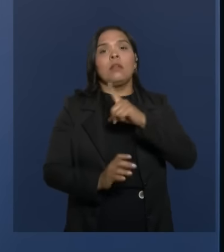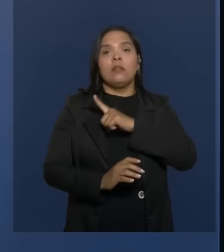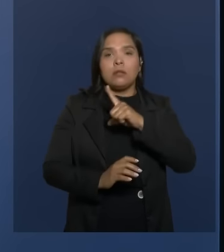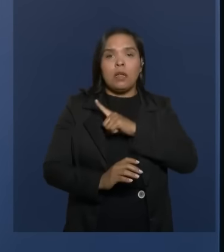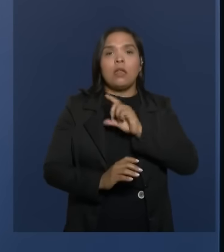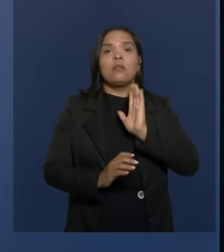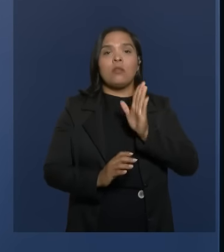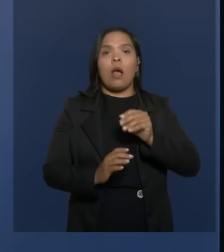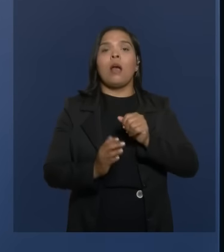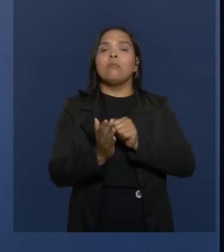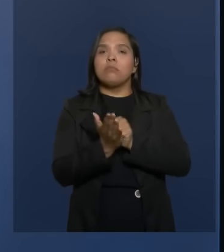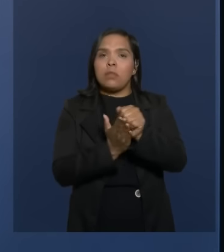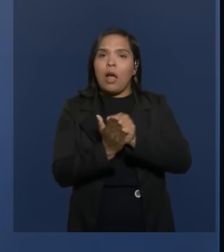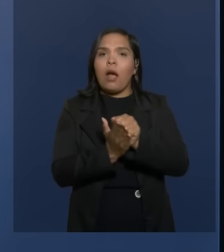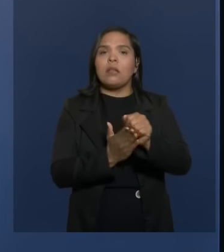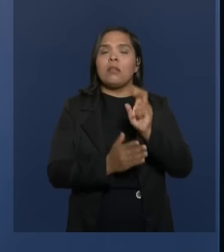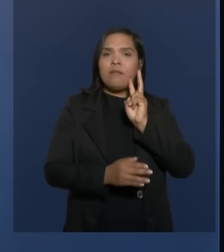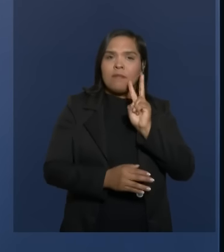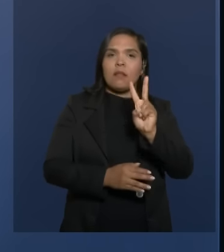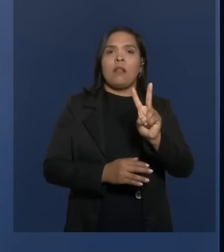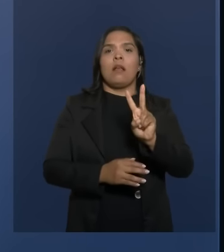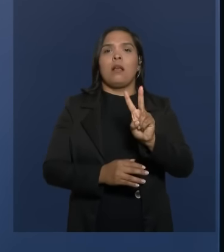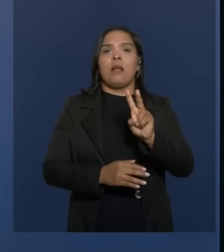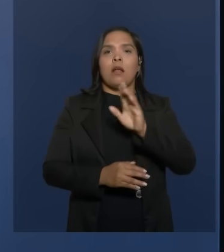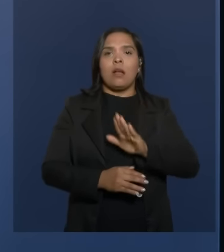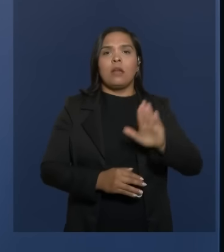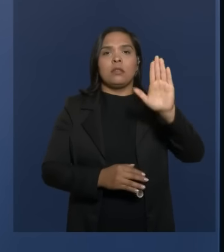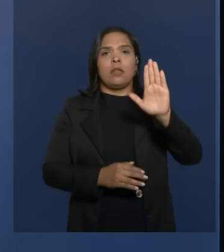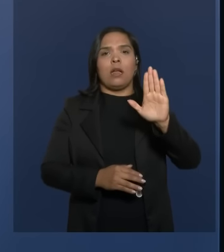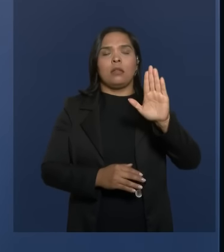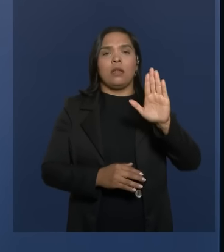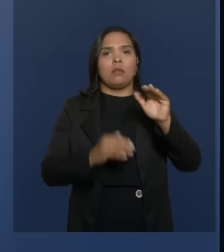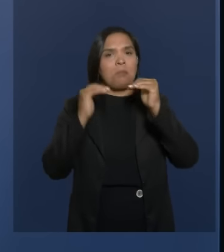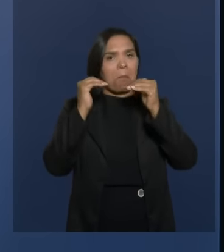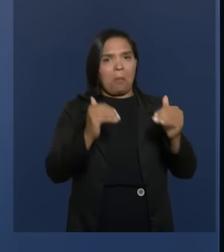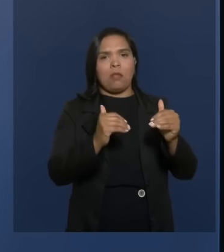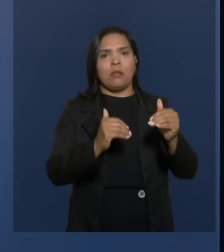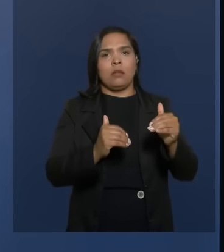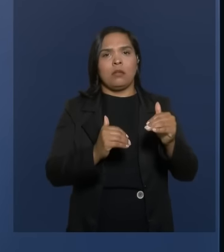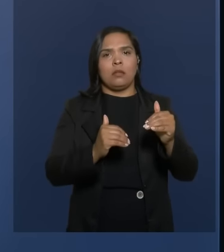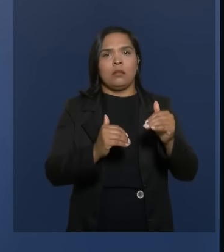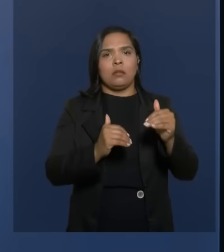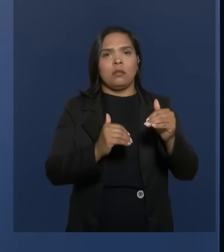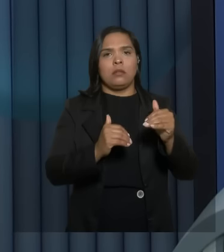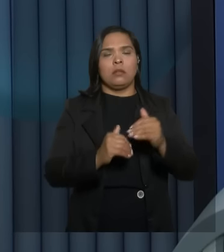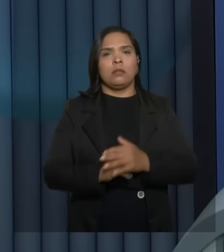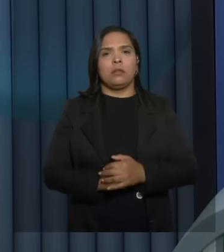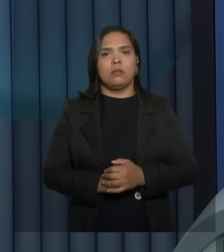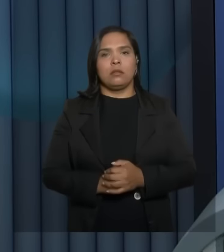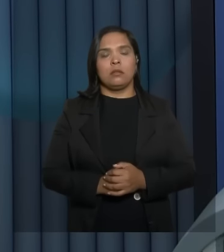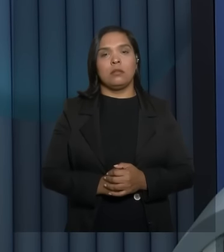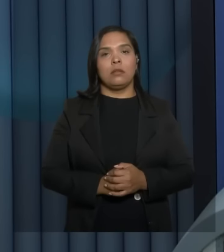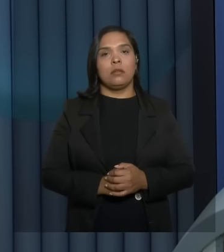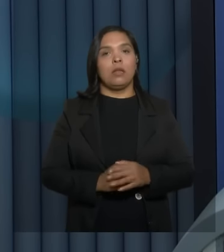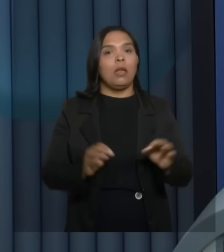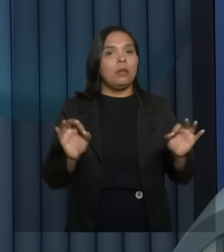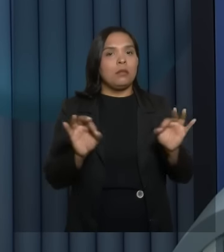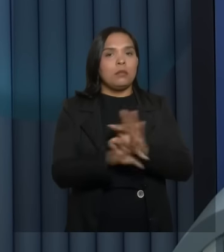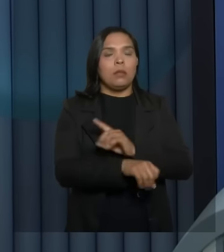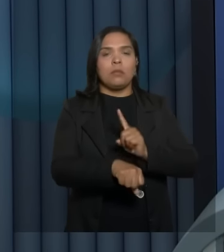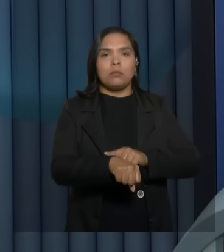anais da casa, vai lá, candidata desrespeitosa e olha lá para você ver se não consta. Tempo encerrado, candidata.